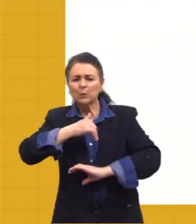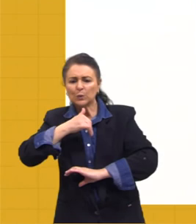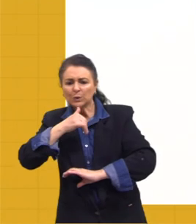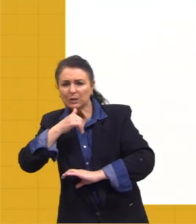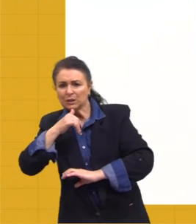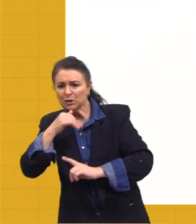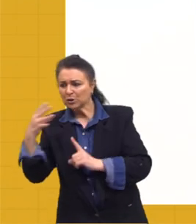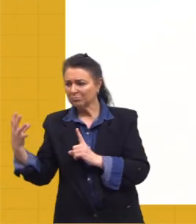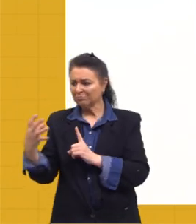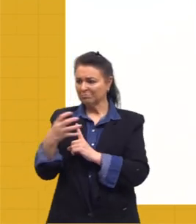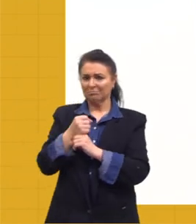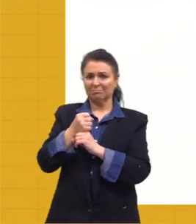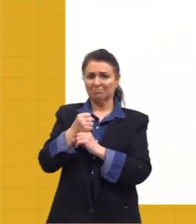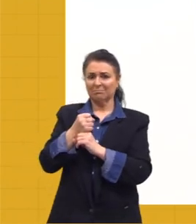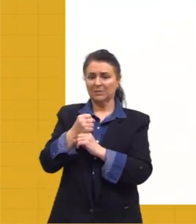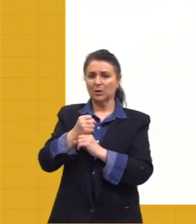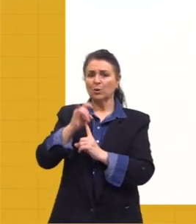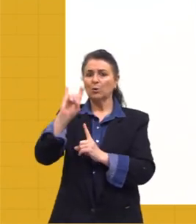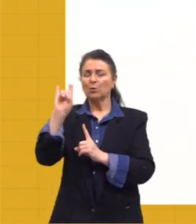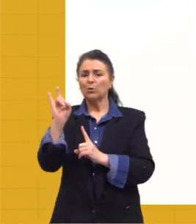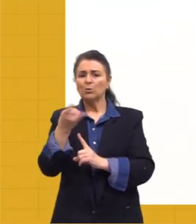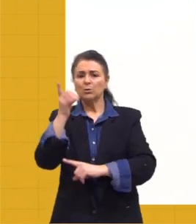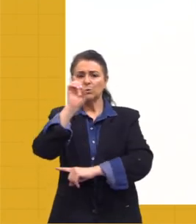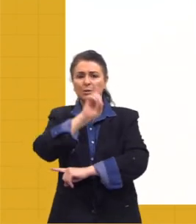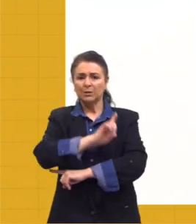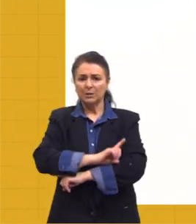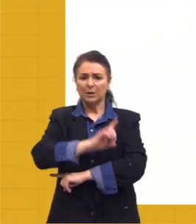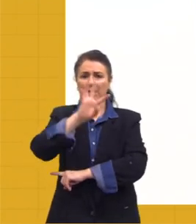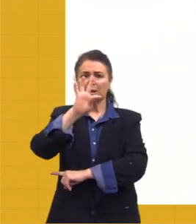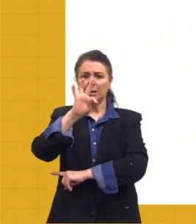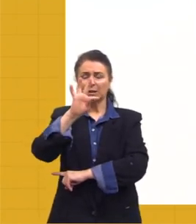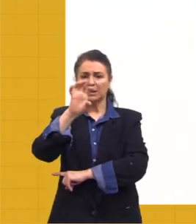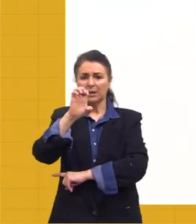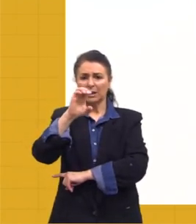Os últimos dias de Tenochtitlã.